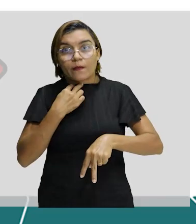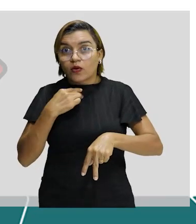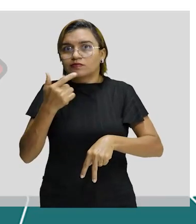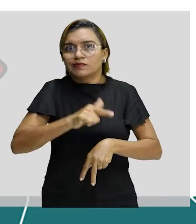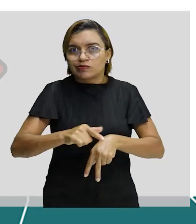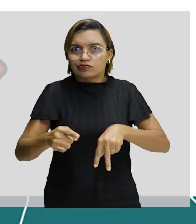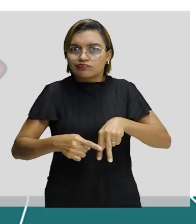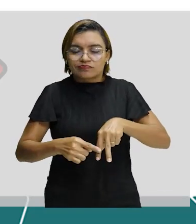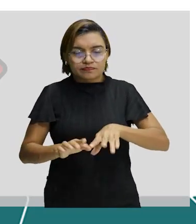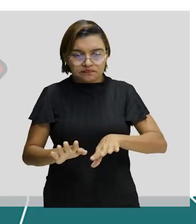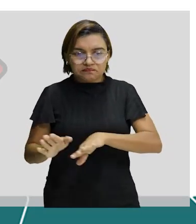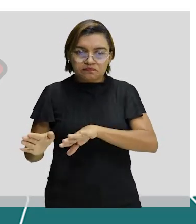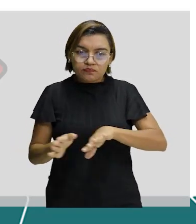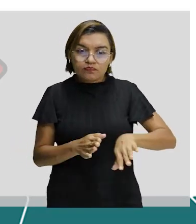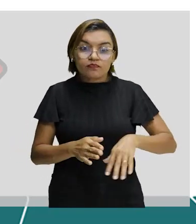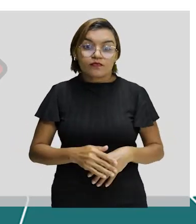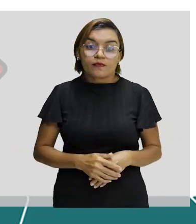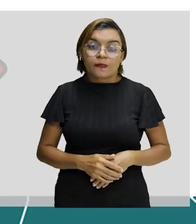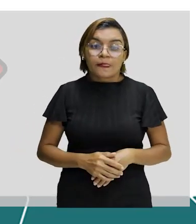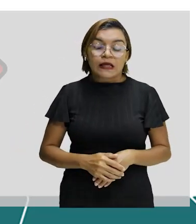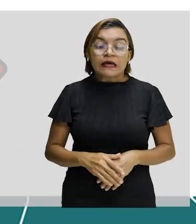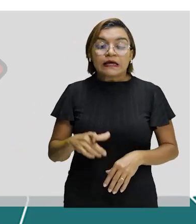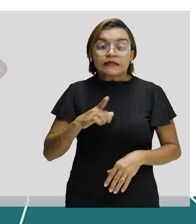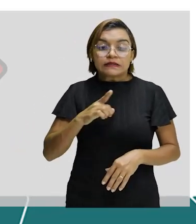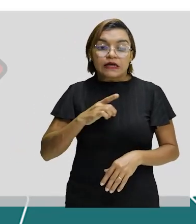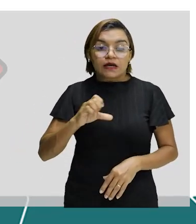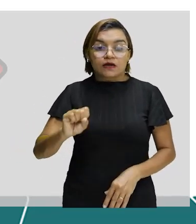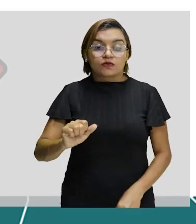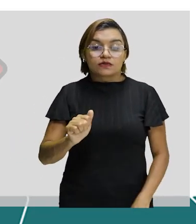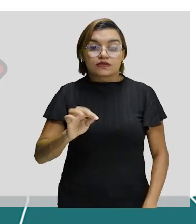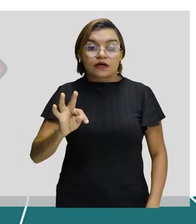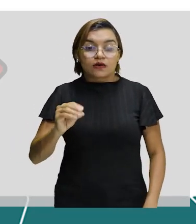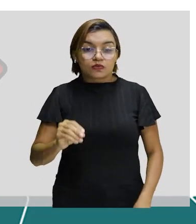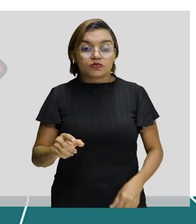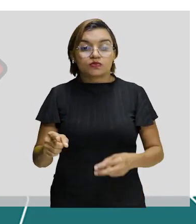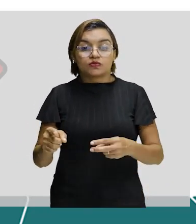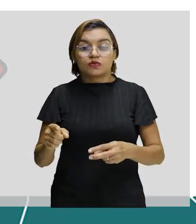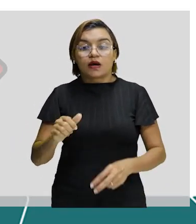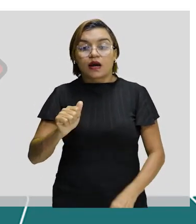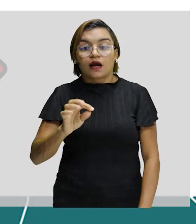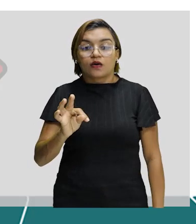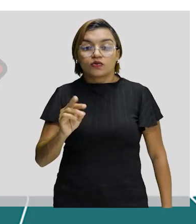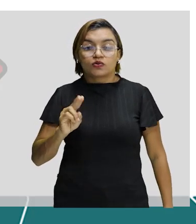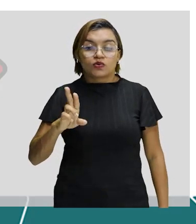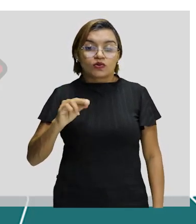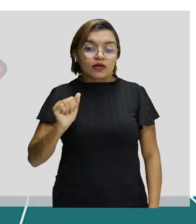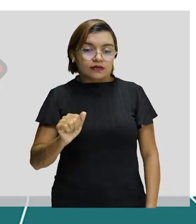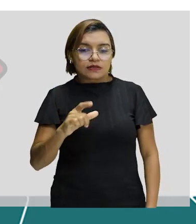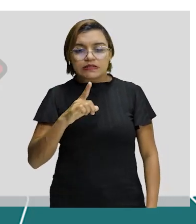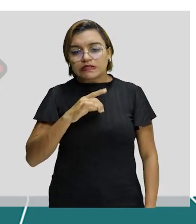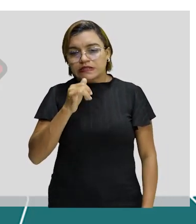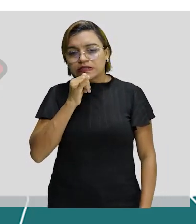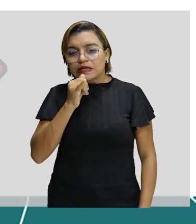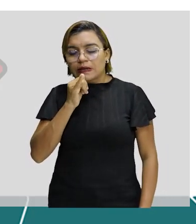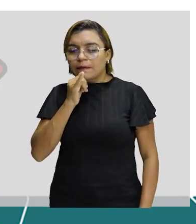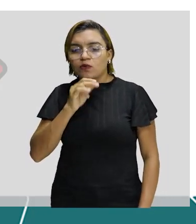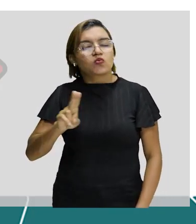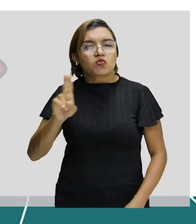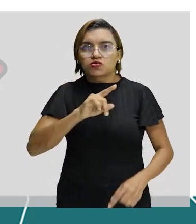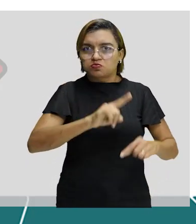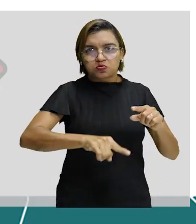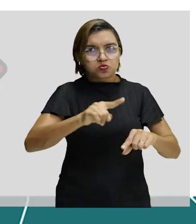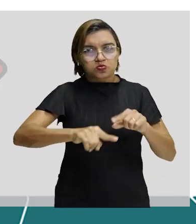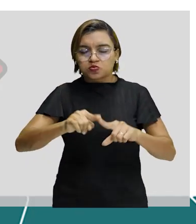nós temos o salto em altura, que é o salto vertical, que o atleta realiza sem utilizar nenhum tipo de equipamento,